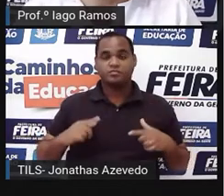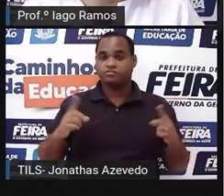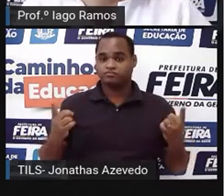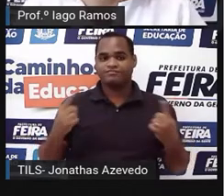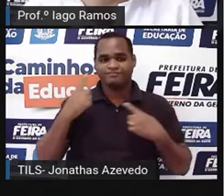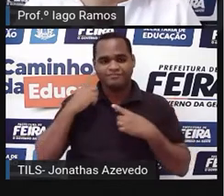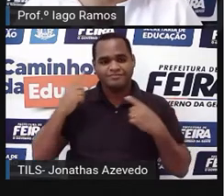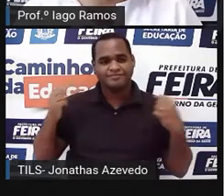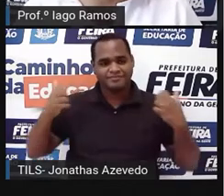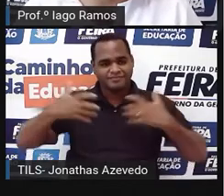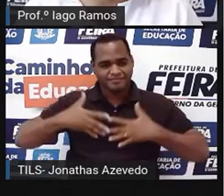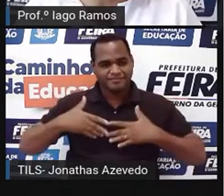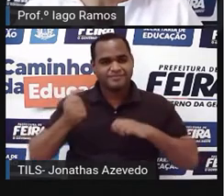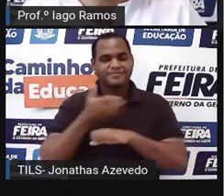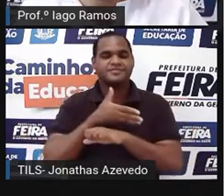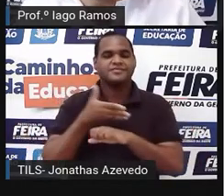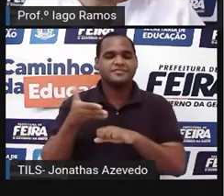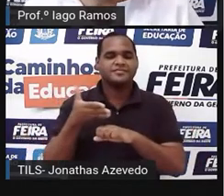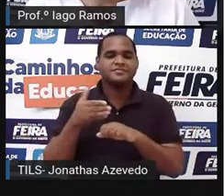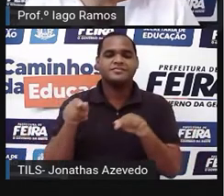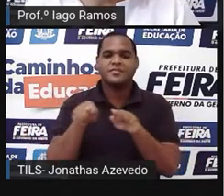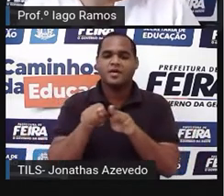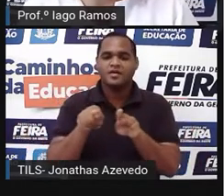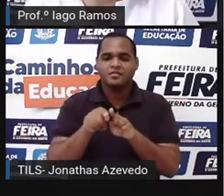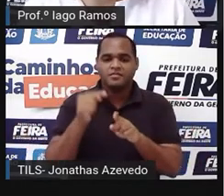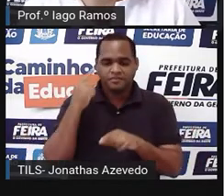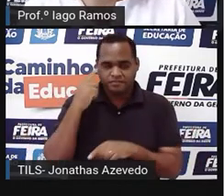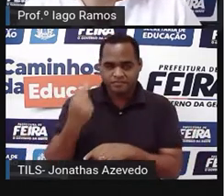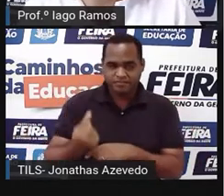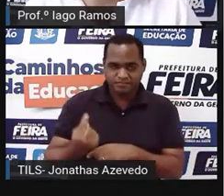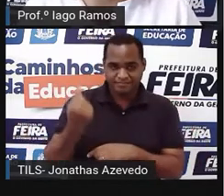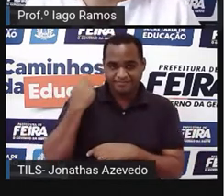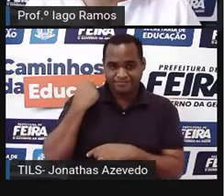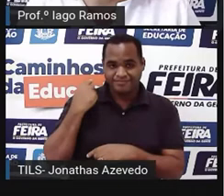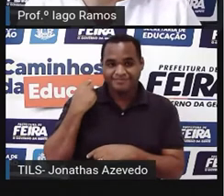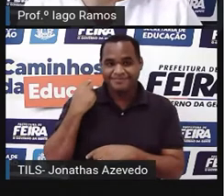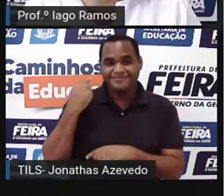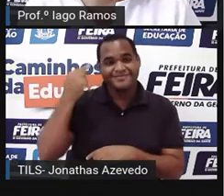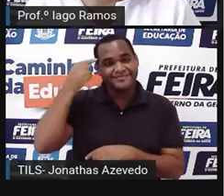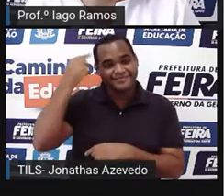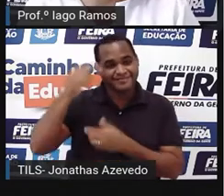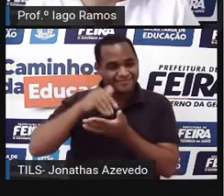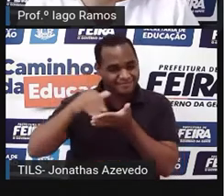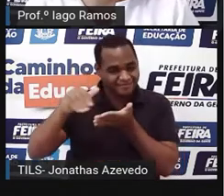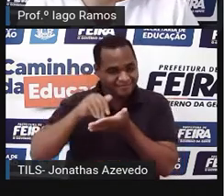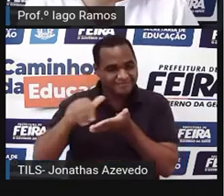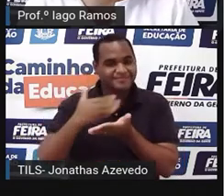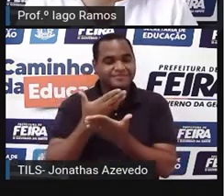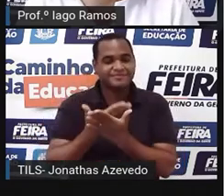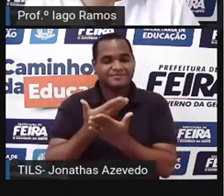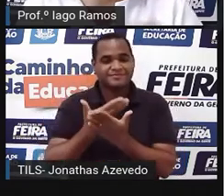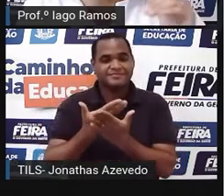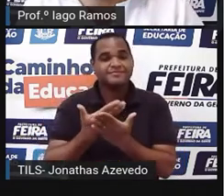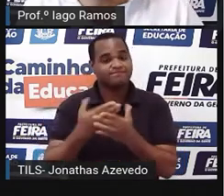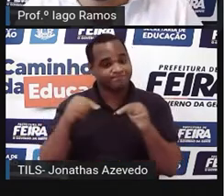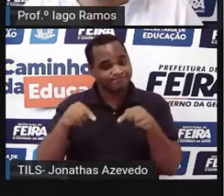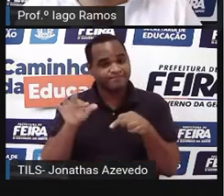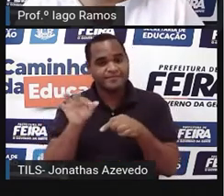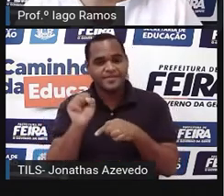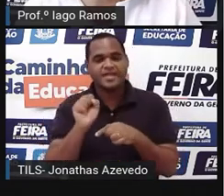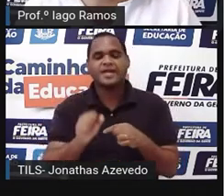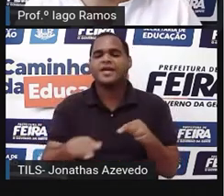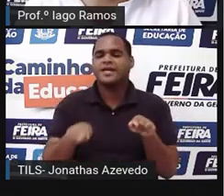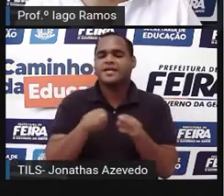cima também visto um jaleco branco, e aqui atrás de mim, como sempre, a gente tem o cartaz da Secretaria Municipal de Educação de Feira,